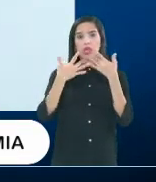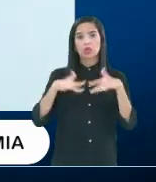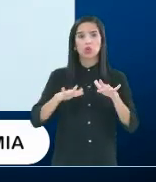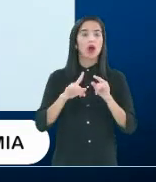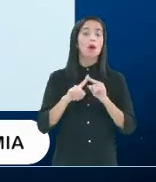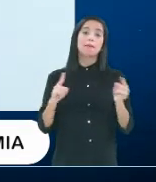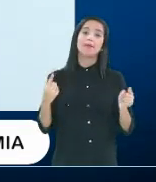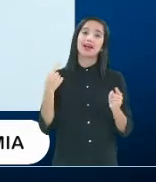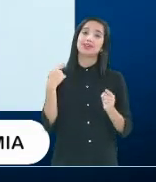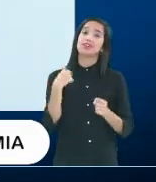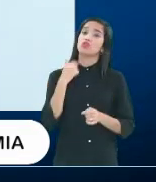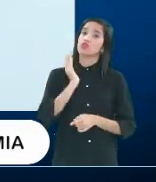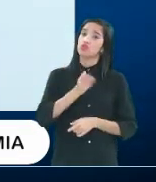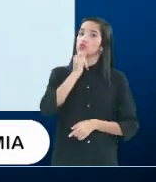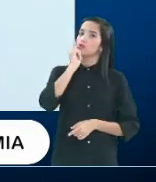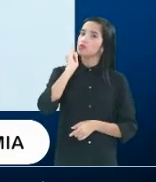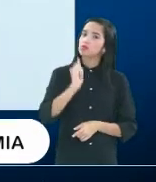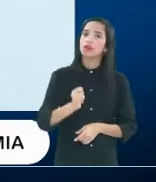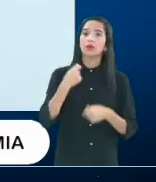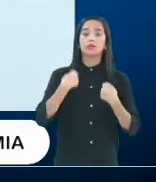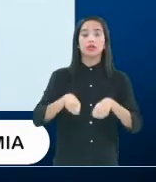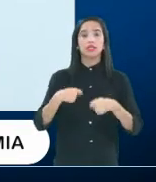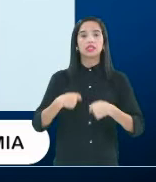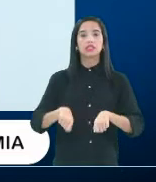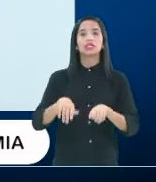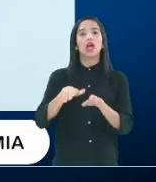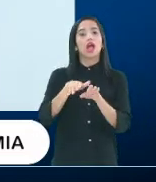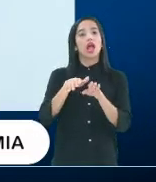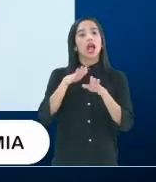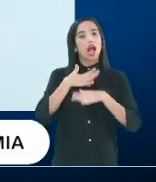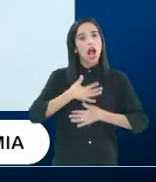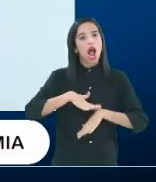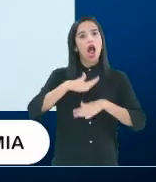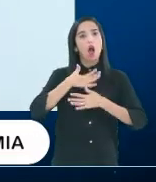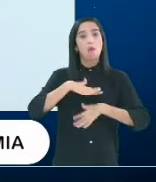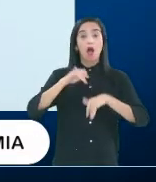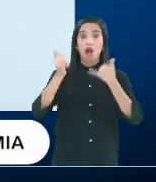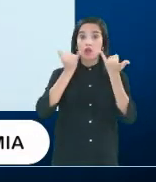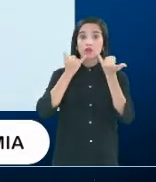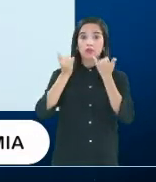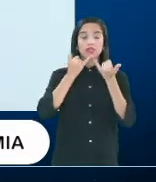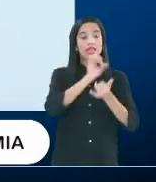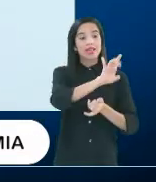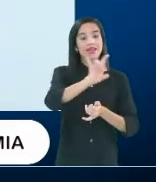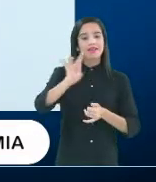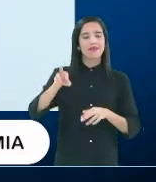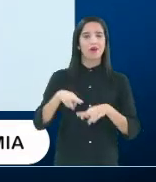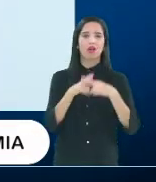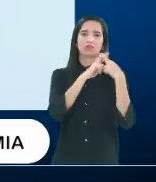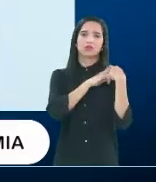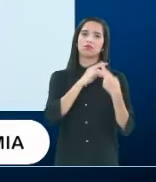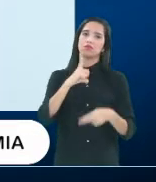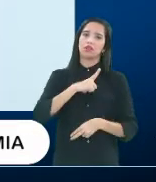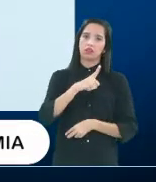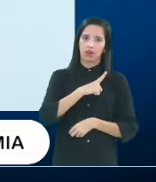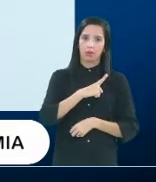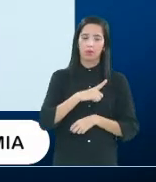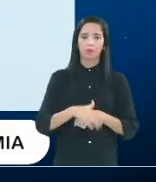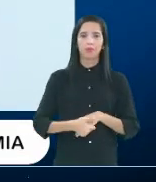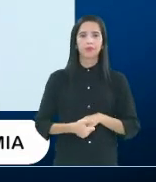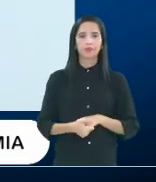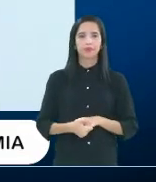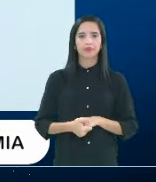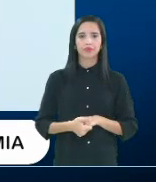a calma, se manter informado, e fazer cada um a sua parte. Porque, é